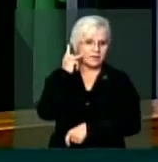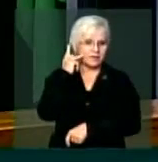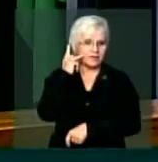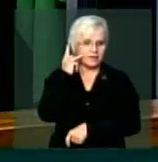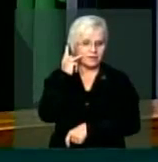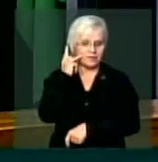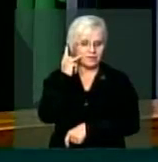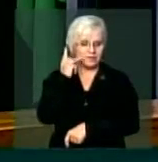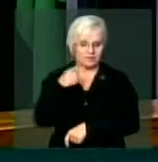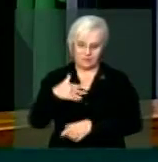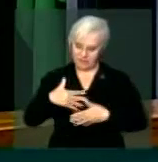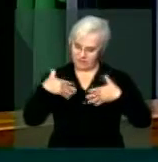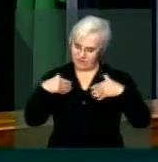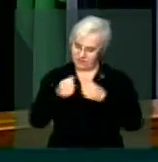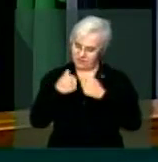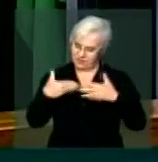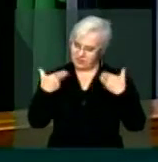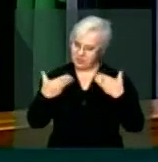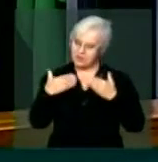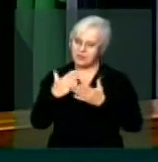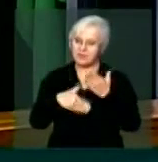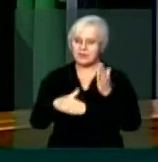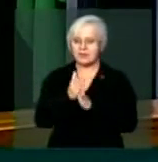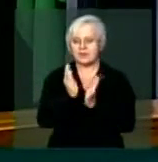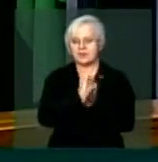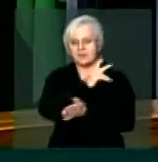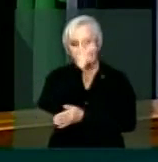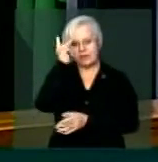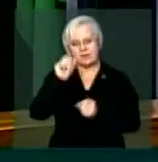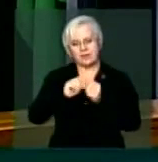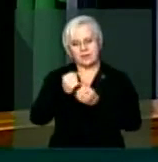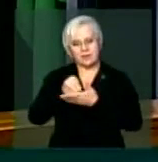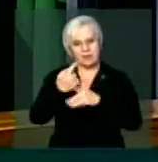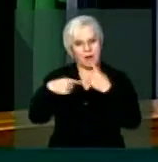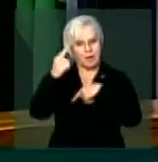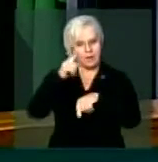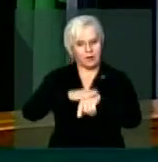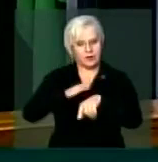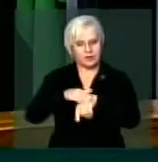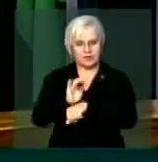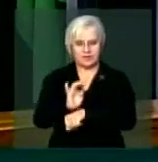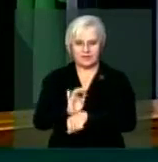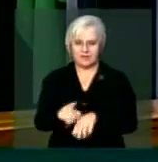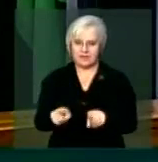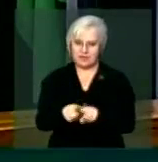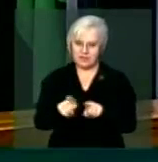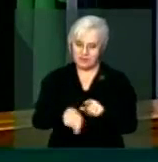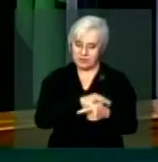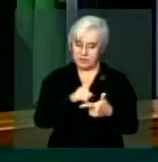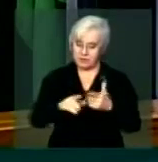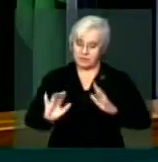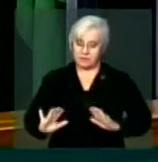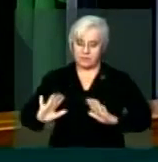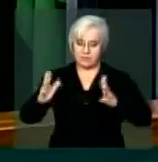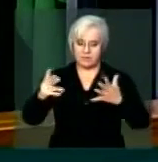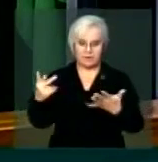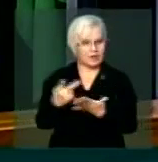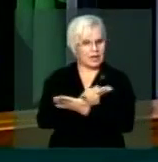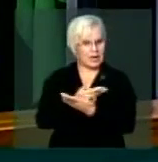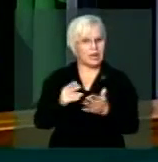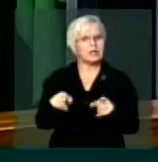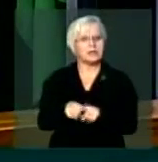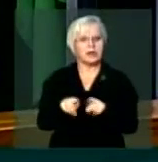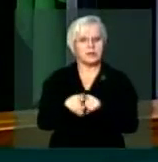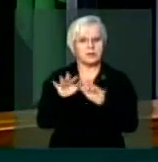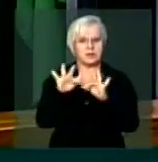nos candidatos lá com todos as que fazem esse desenvolvimento do nosso Estado. Quanto também, outro evento acontecido